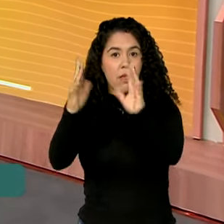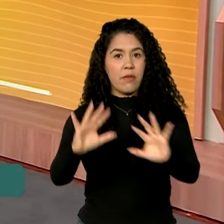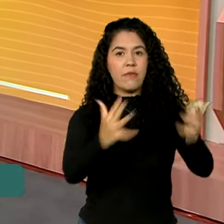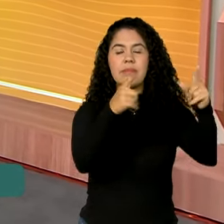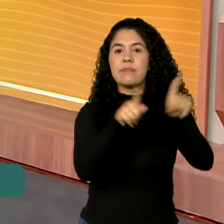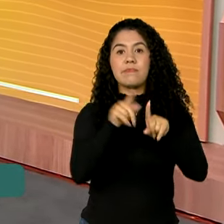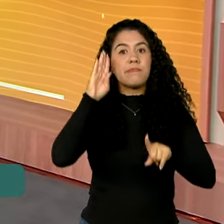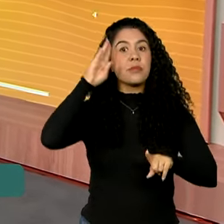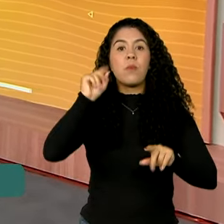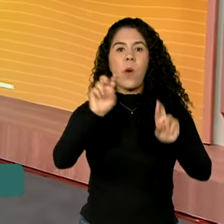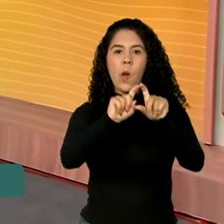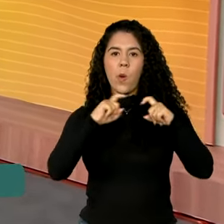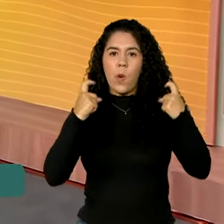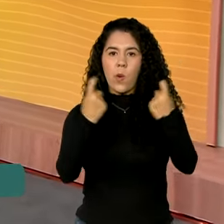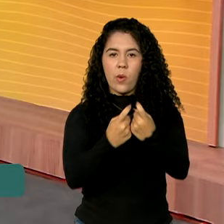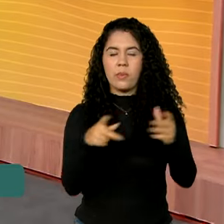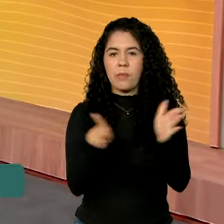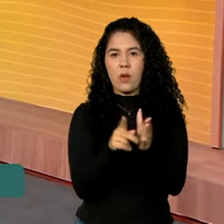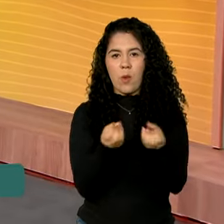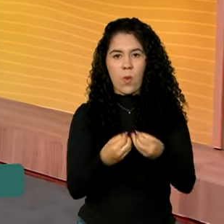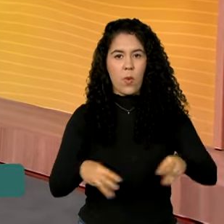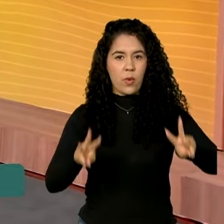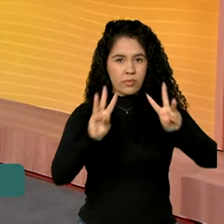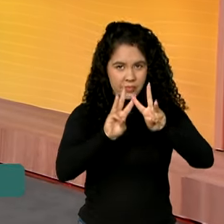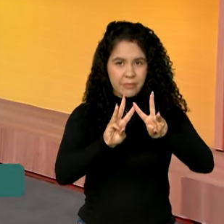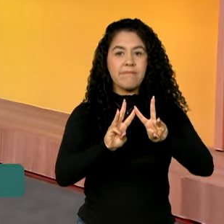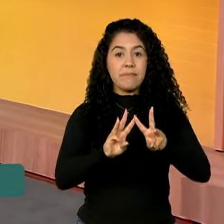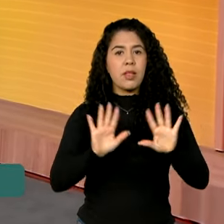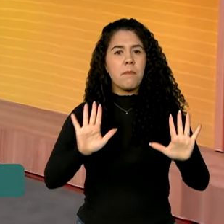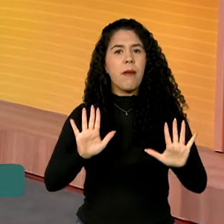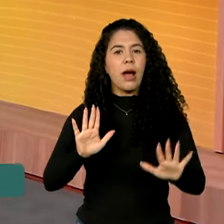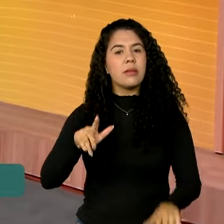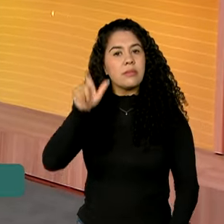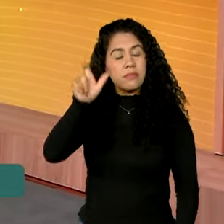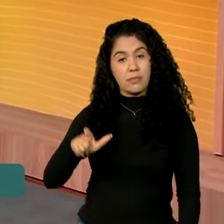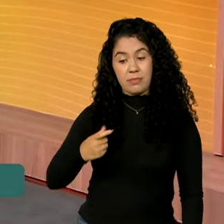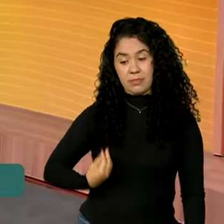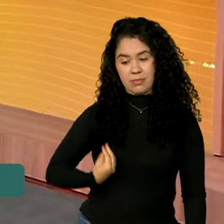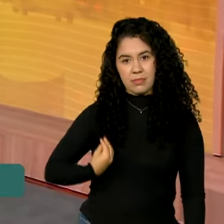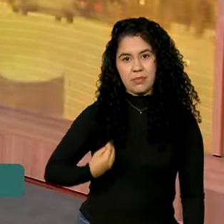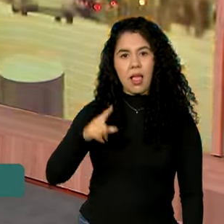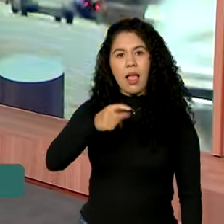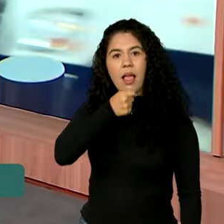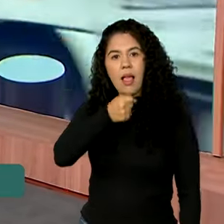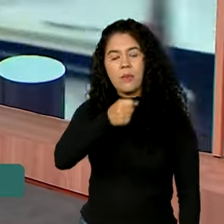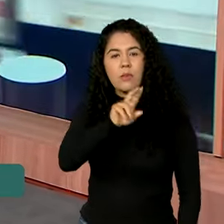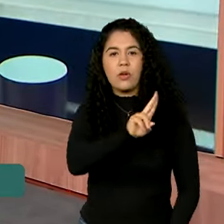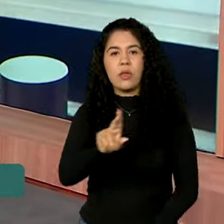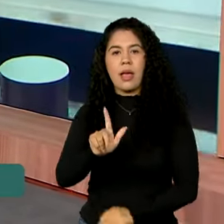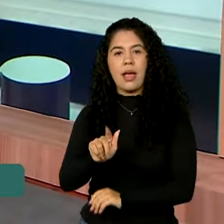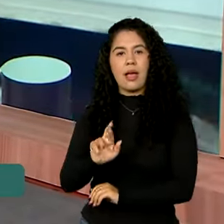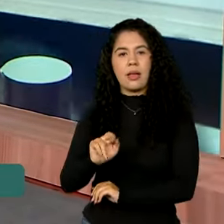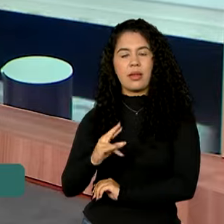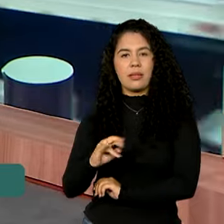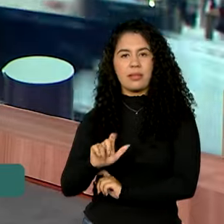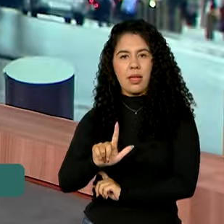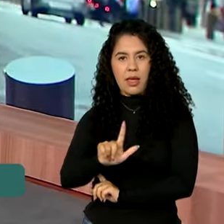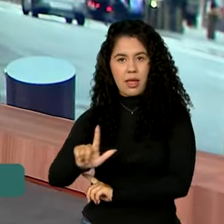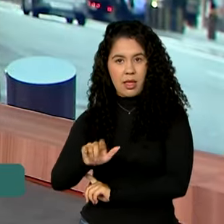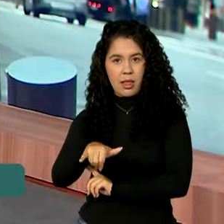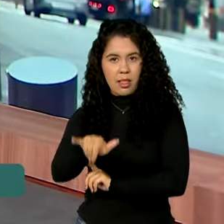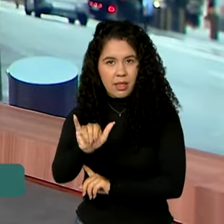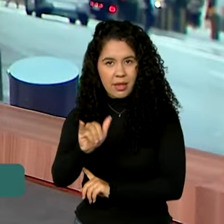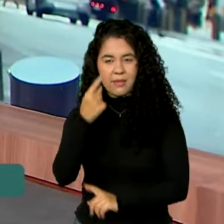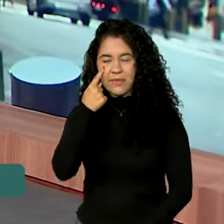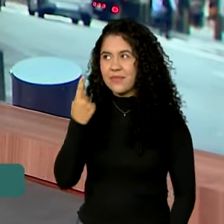Assembleia Geral da Organização das Nações Unidas. Quem já está por lá é a repórter Graciele Bittencourt, que conversa